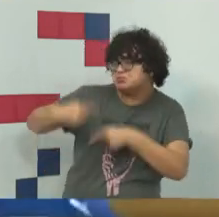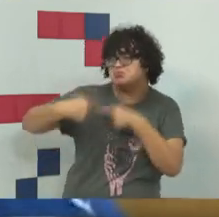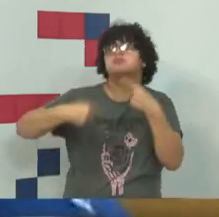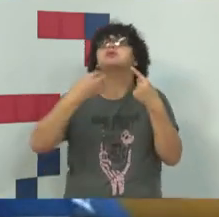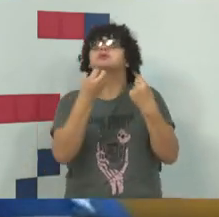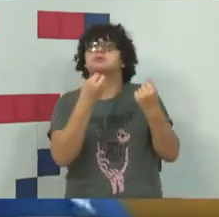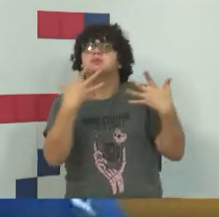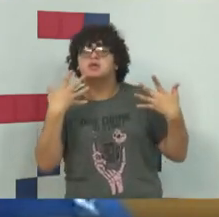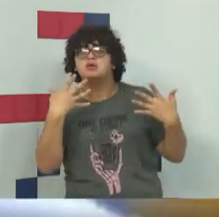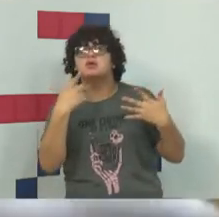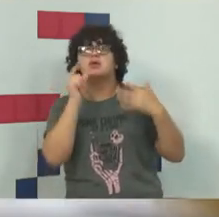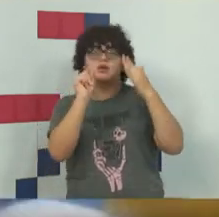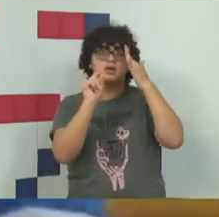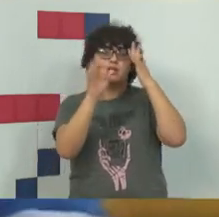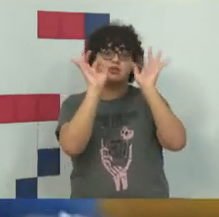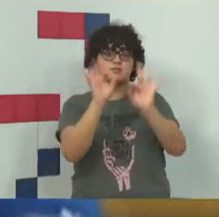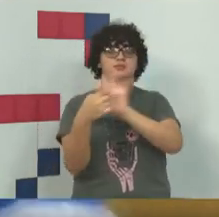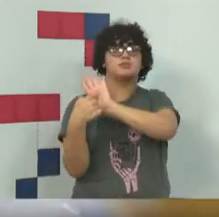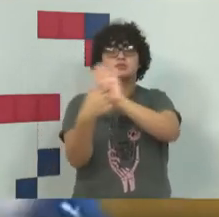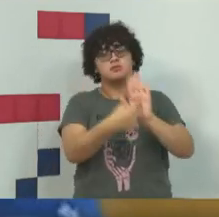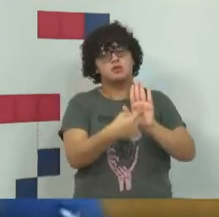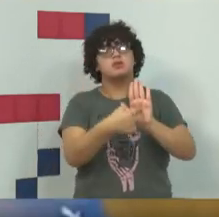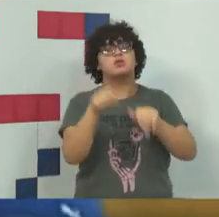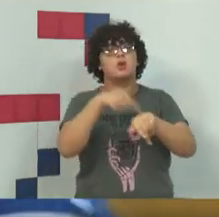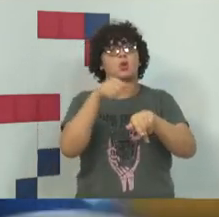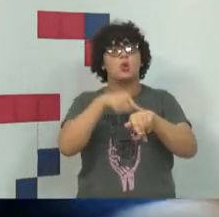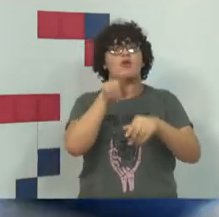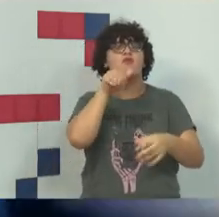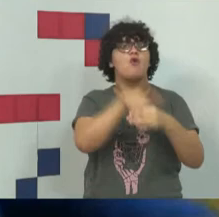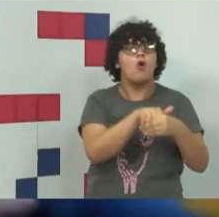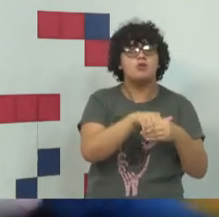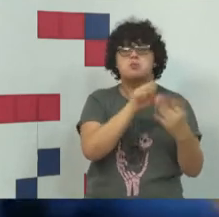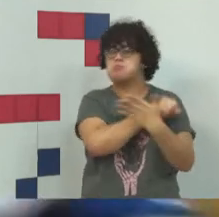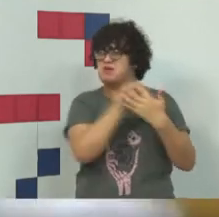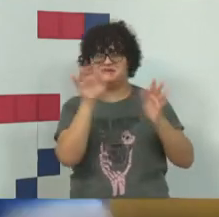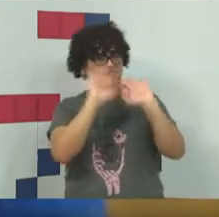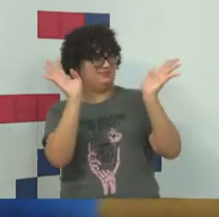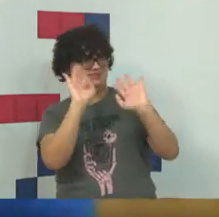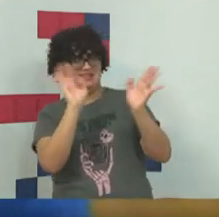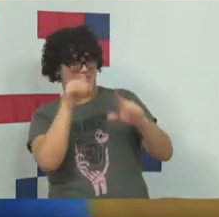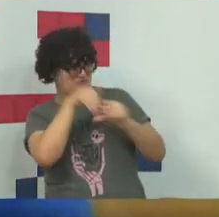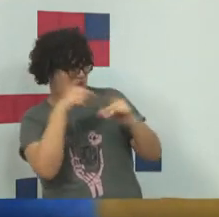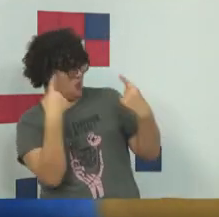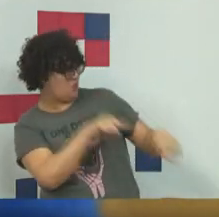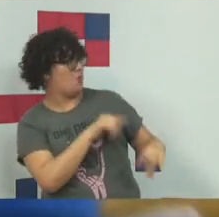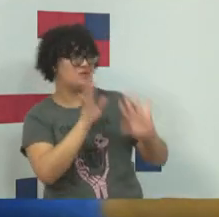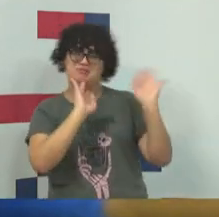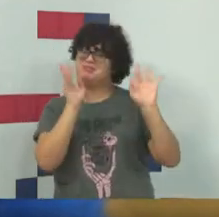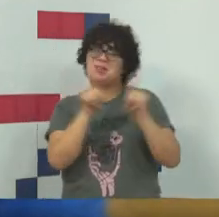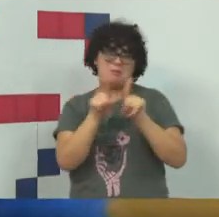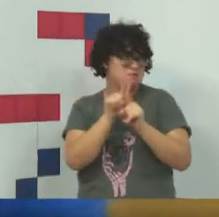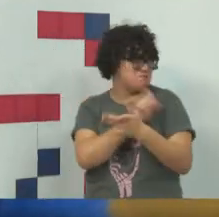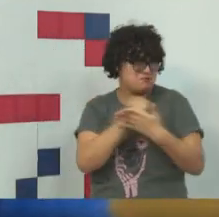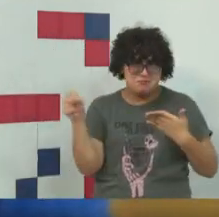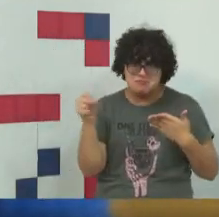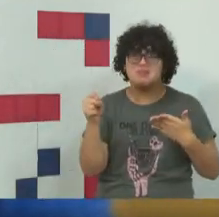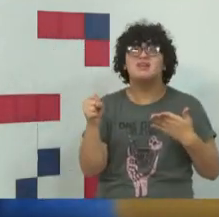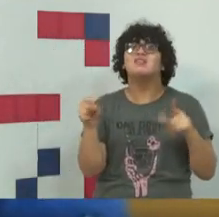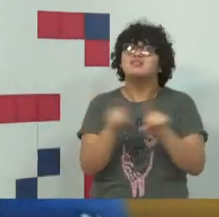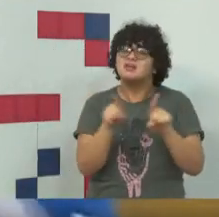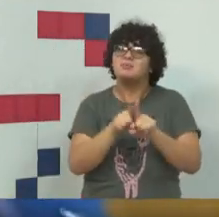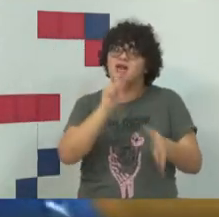bem nitidamente votado, quem votou, votou, quem votou contra, votou contra e fica bem